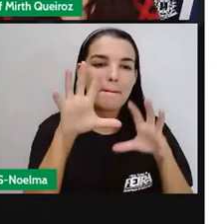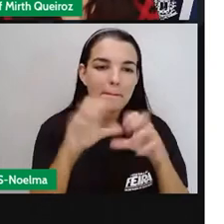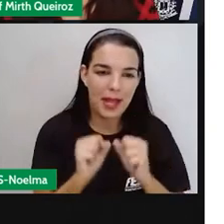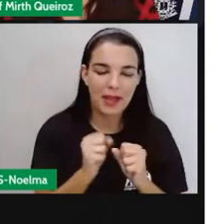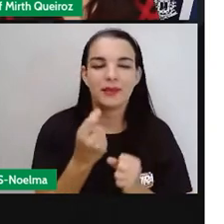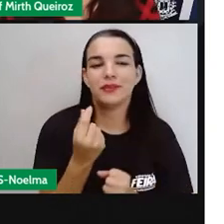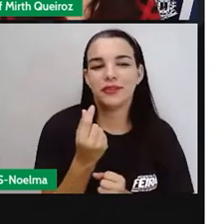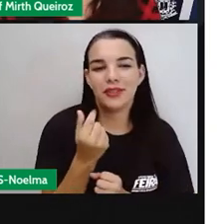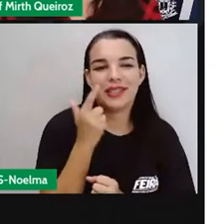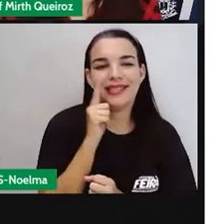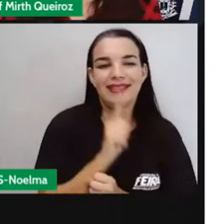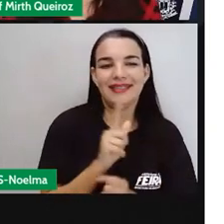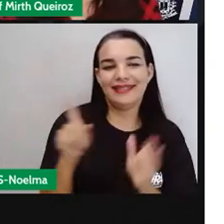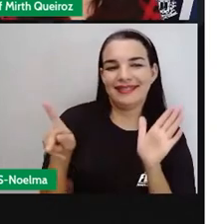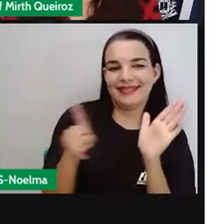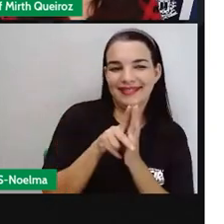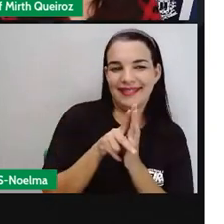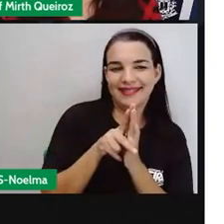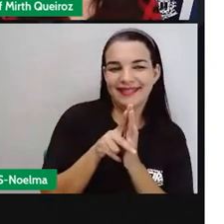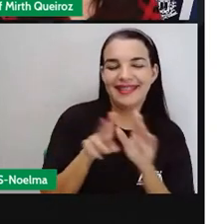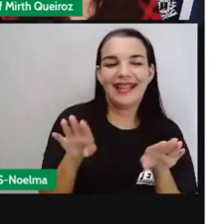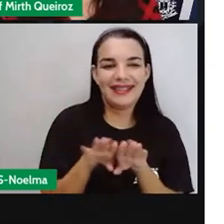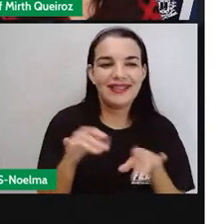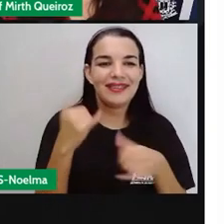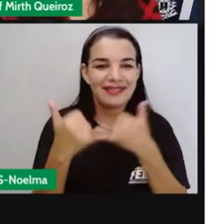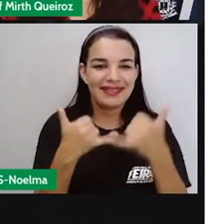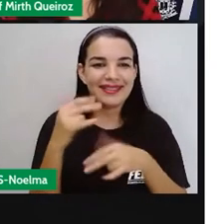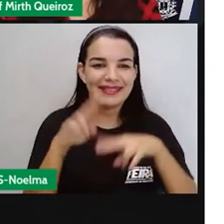brincadeira aí também do São João.